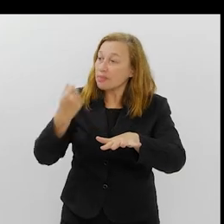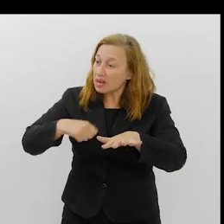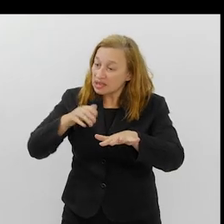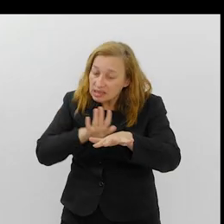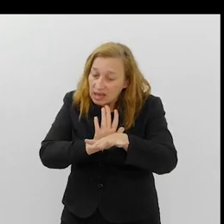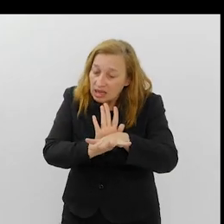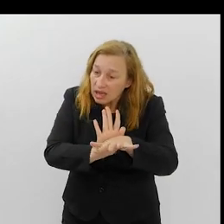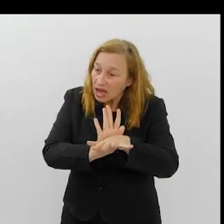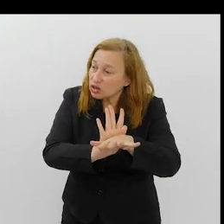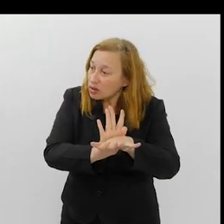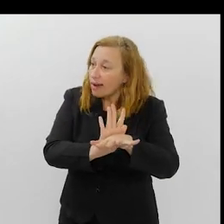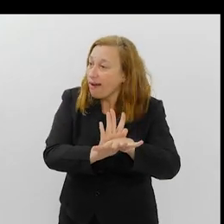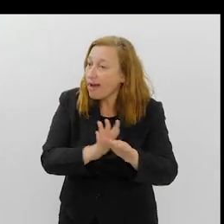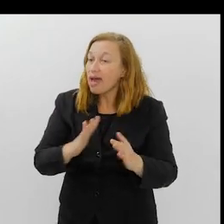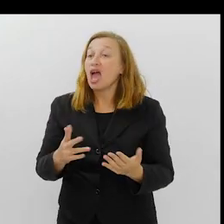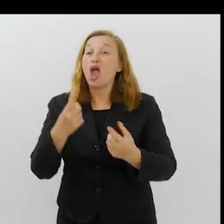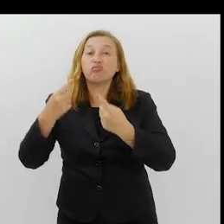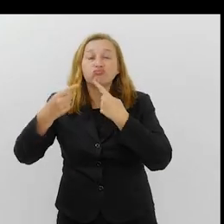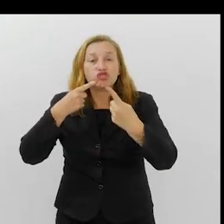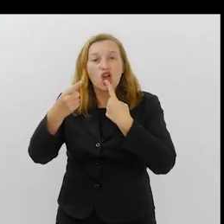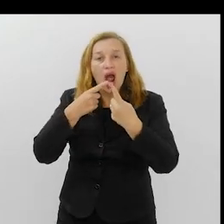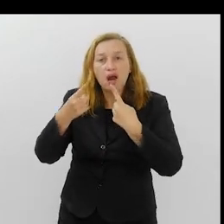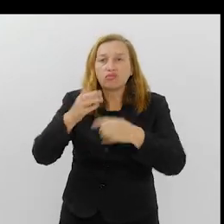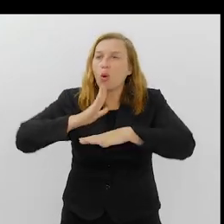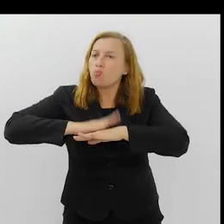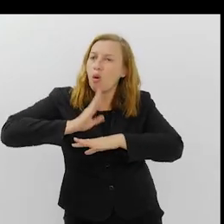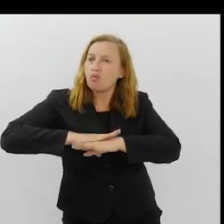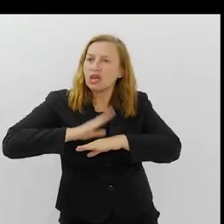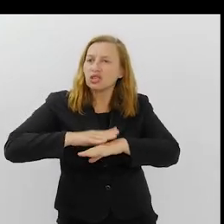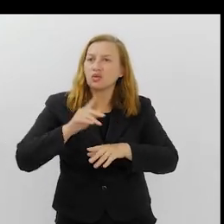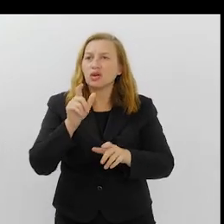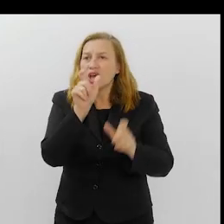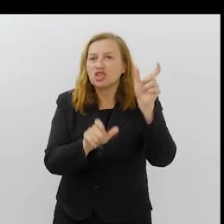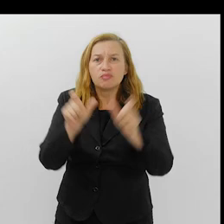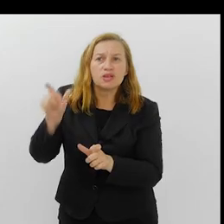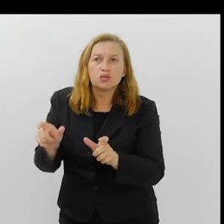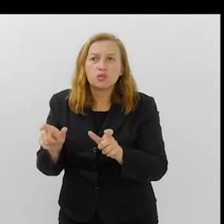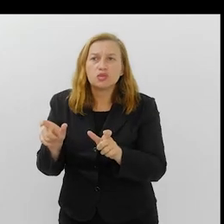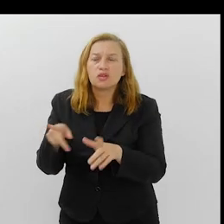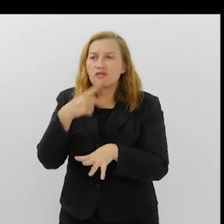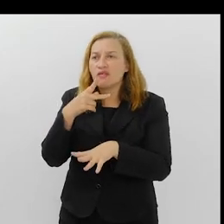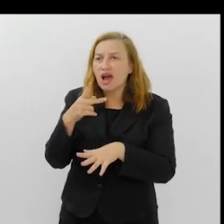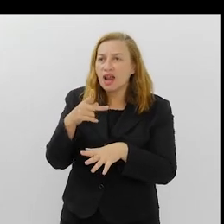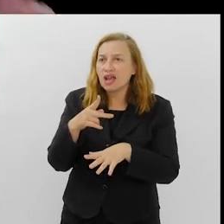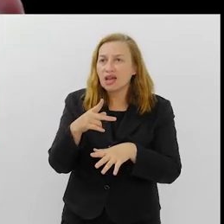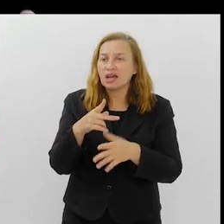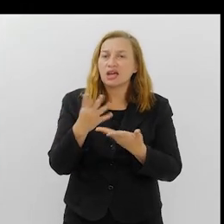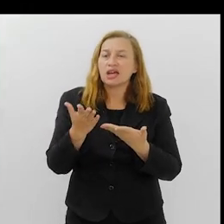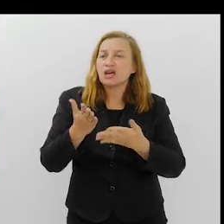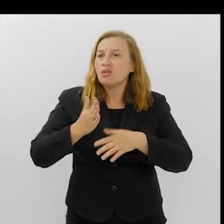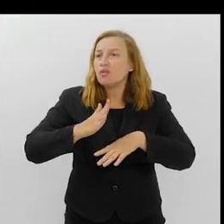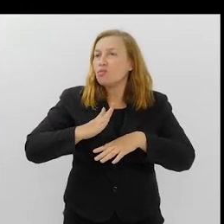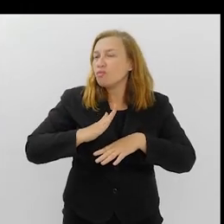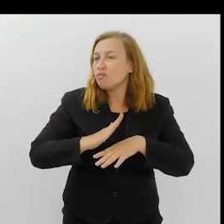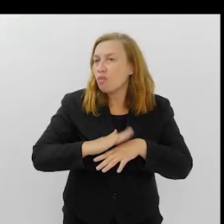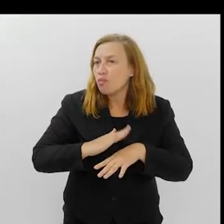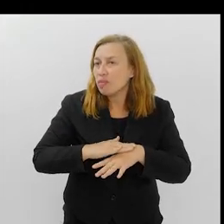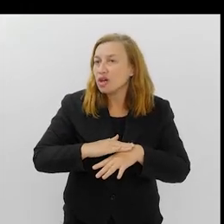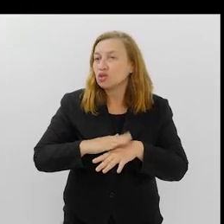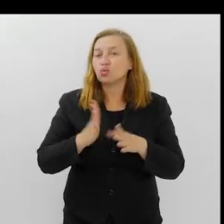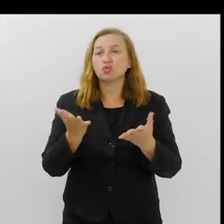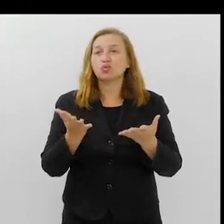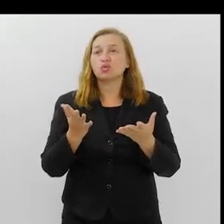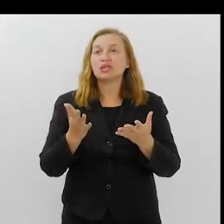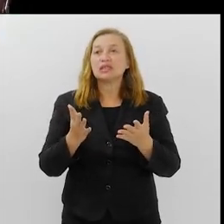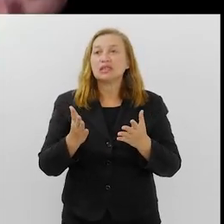Esse diálogo que é, é um momento, vamos dizer, as pessoas dizem, é um momento fora do tempo, né? É um